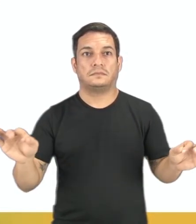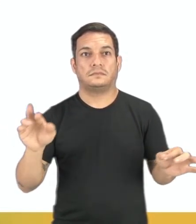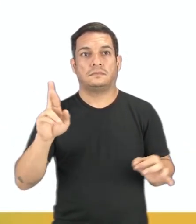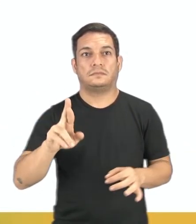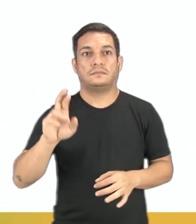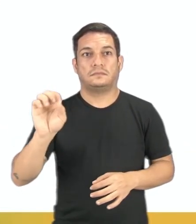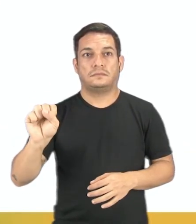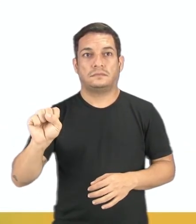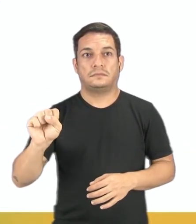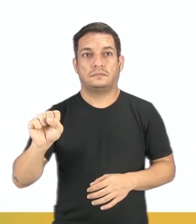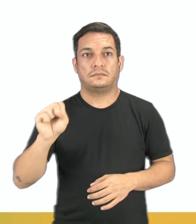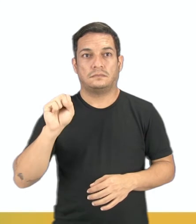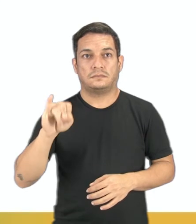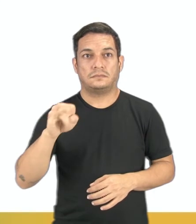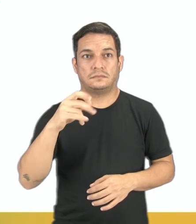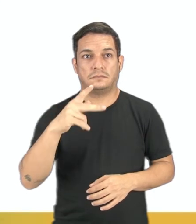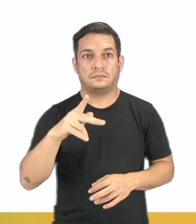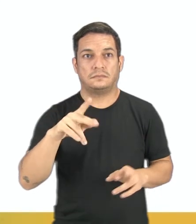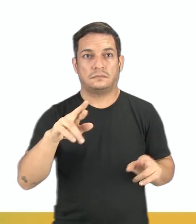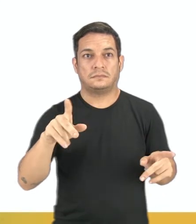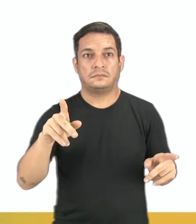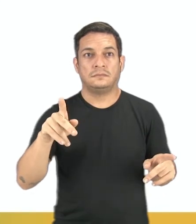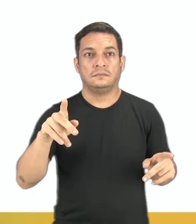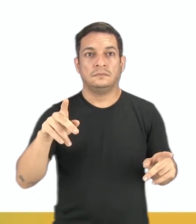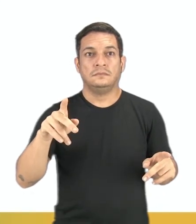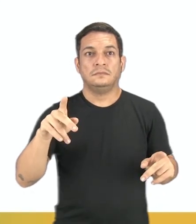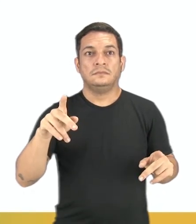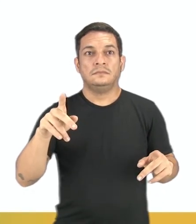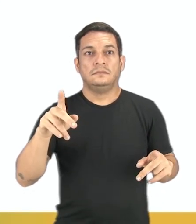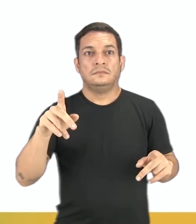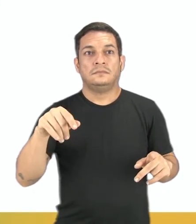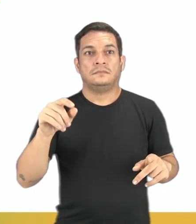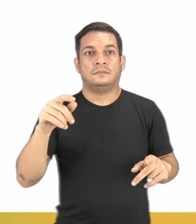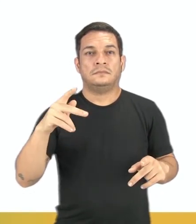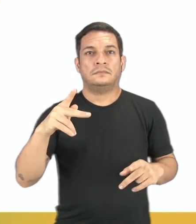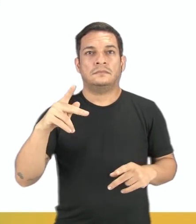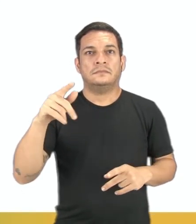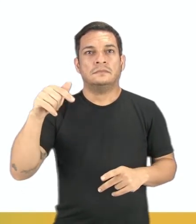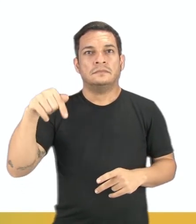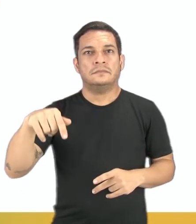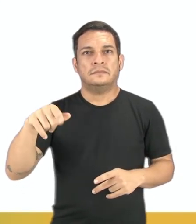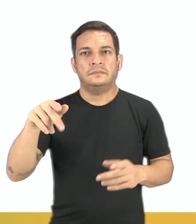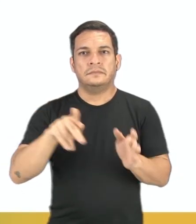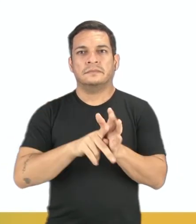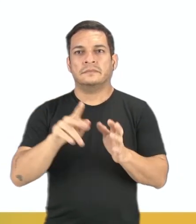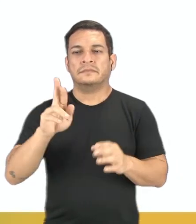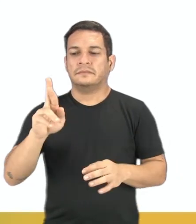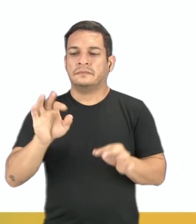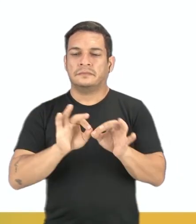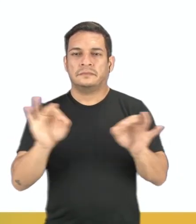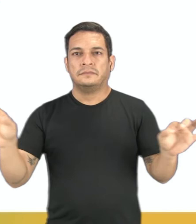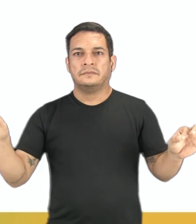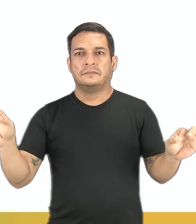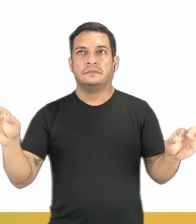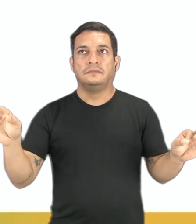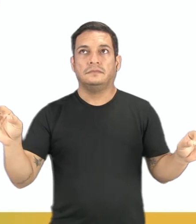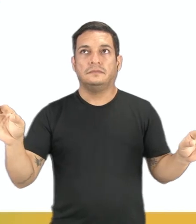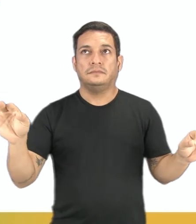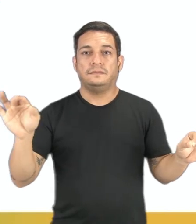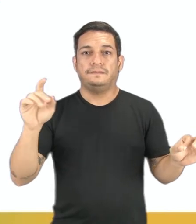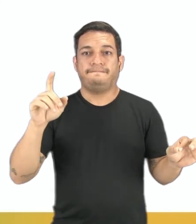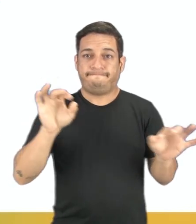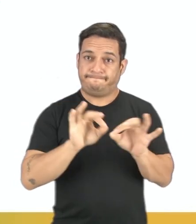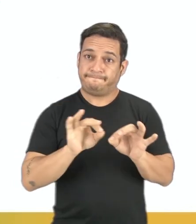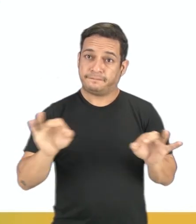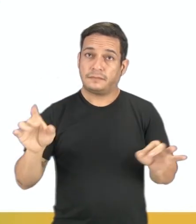R e S, se P é distinto de Q e P e Q pertence à reta R e S, então essa